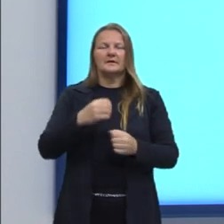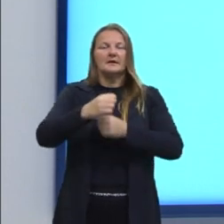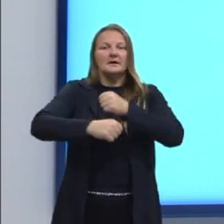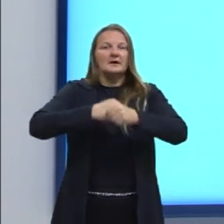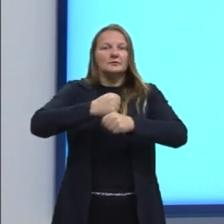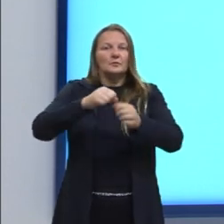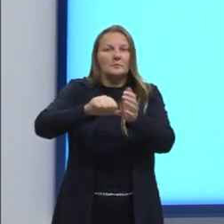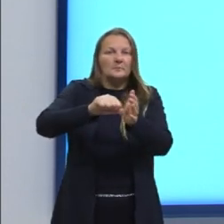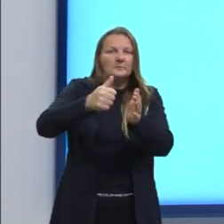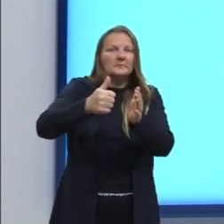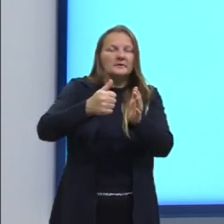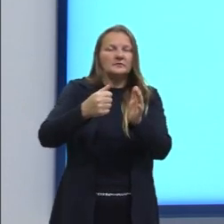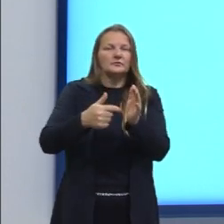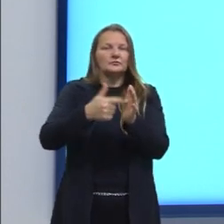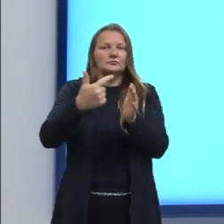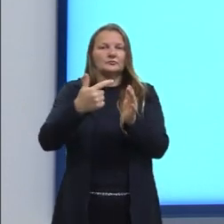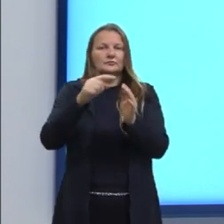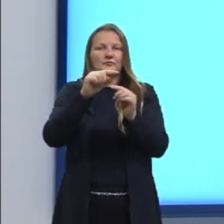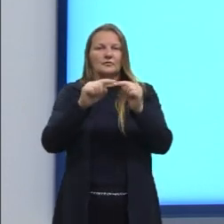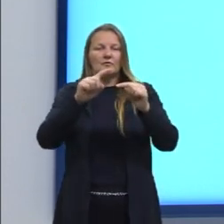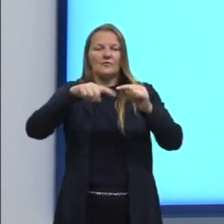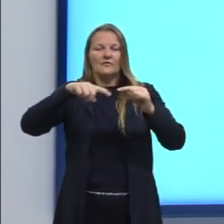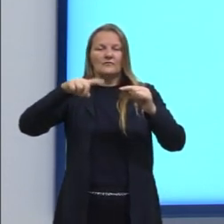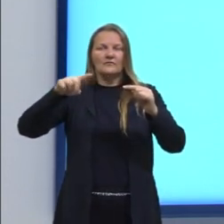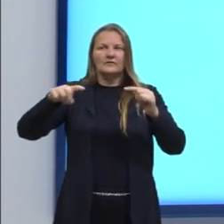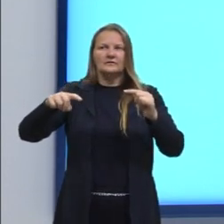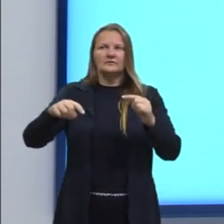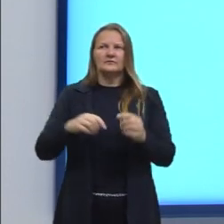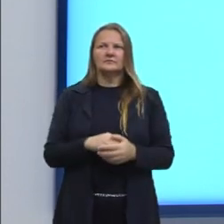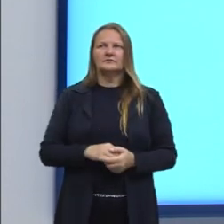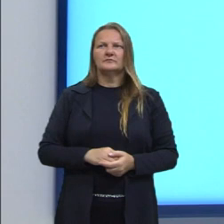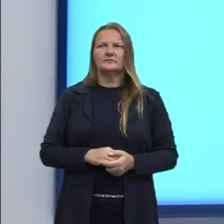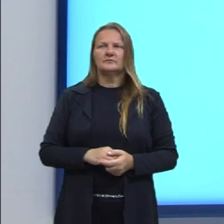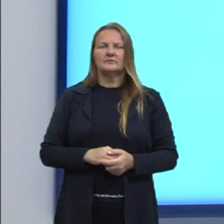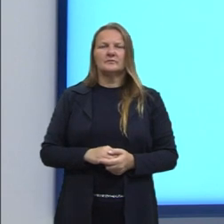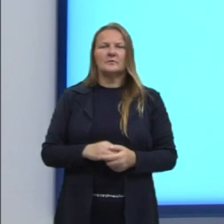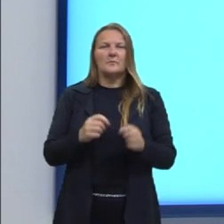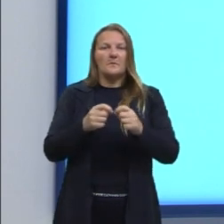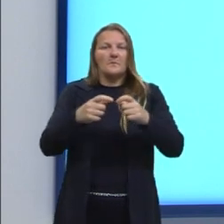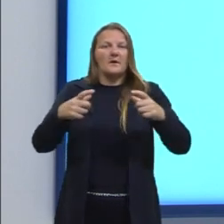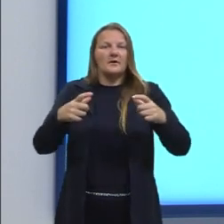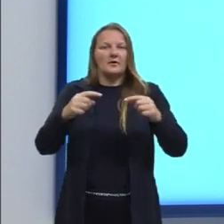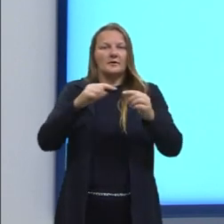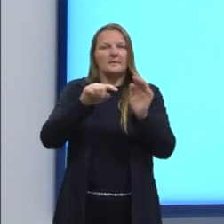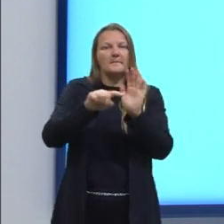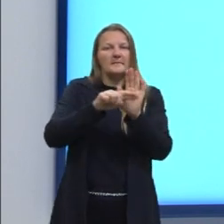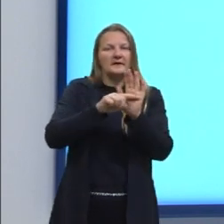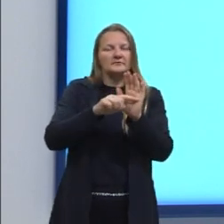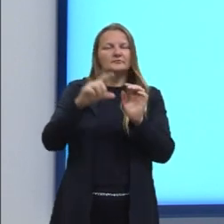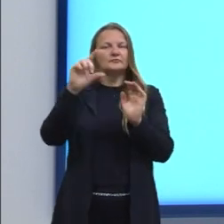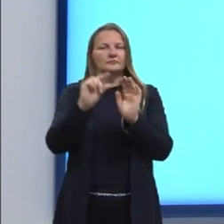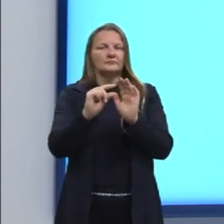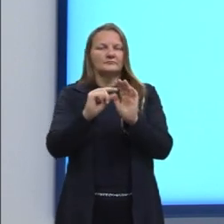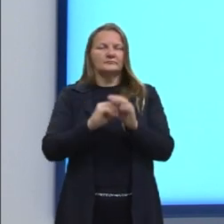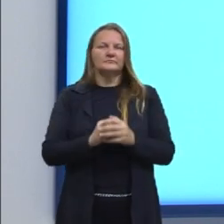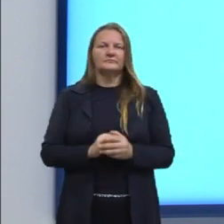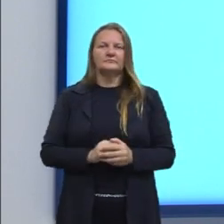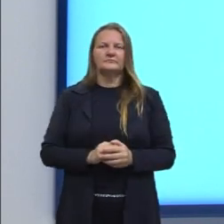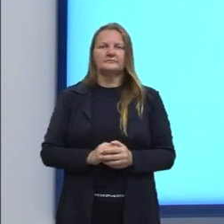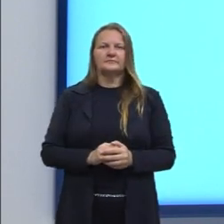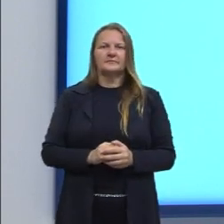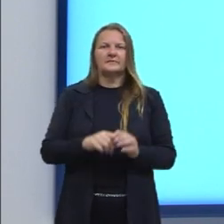ano 2, a variação, a gente sempre pega, né, o valor maior menos o menor. Então a